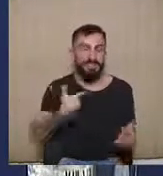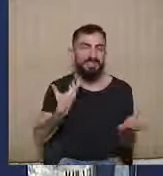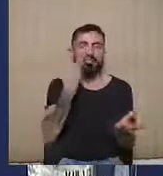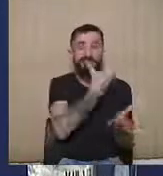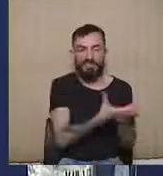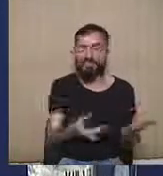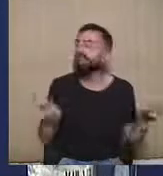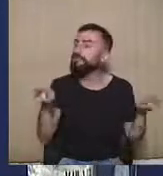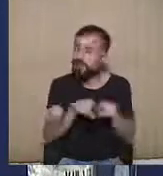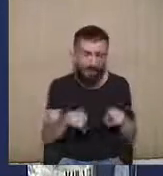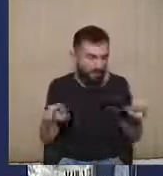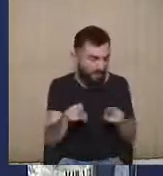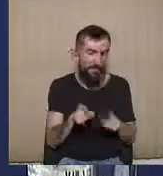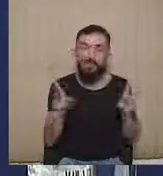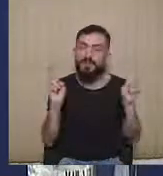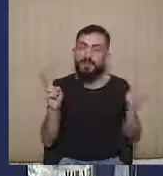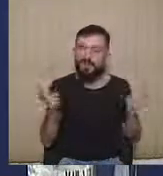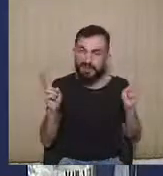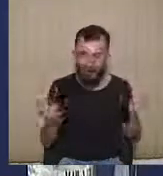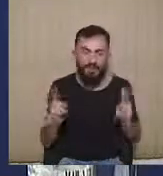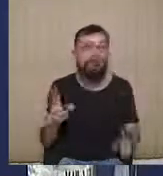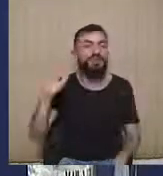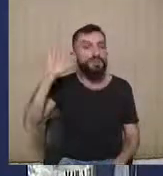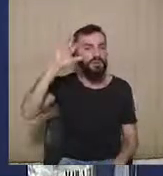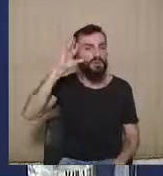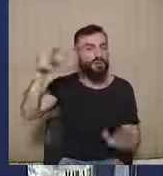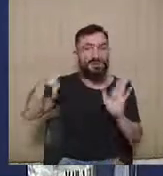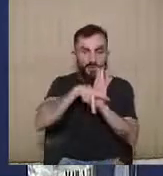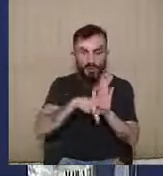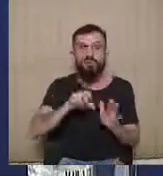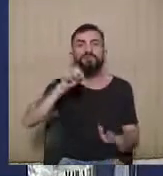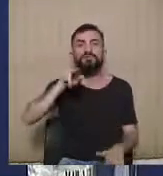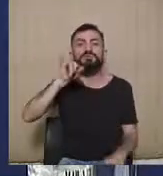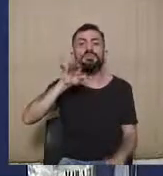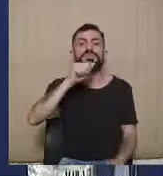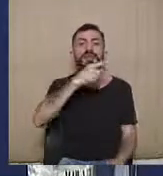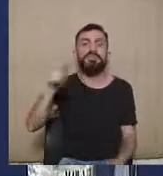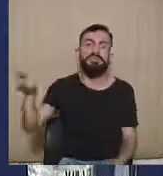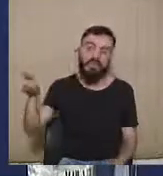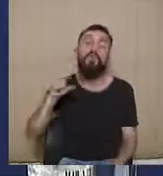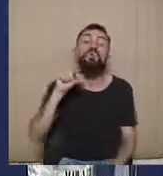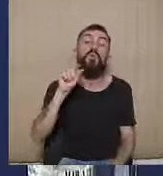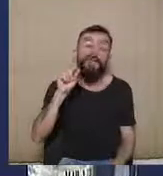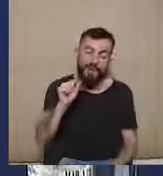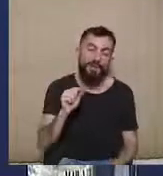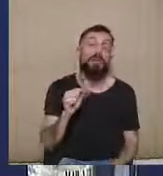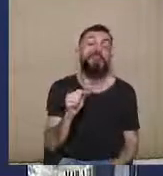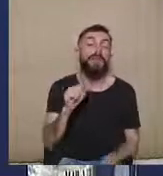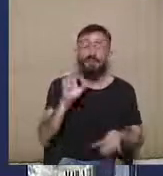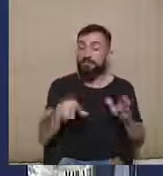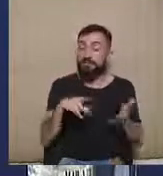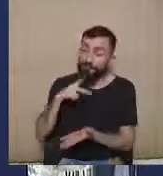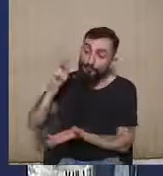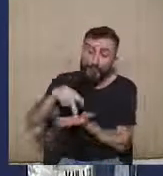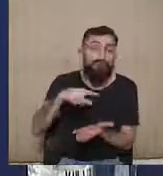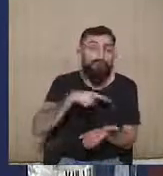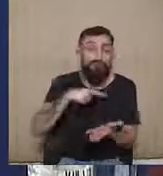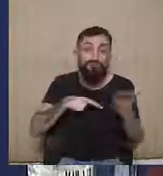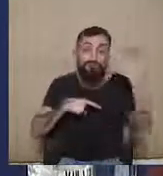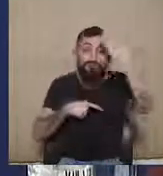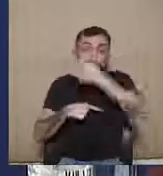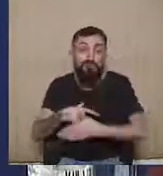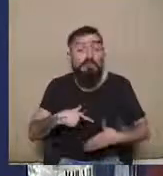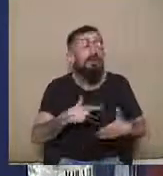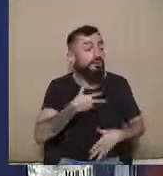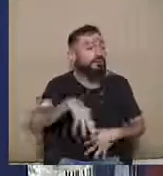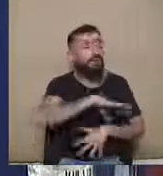sentido, invocando o princípio da substanciação, é fazer, assim, essa ideia de que, diante dos fatos, justiça eleitoral teria uma maior